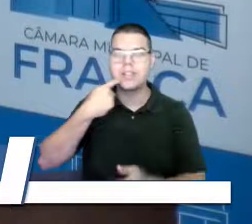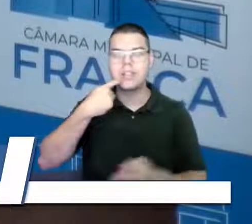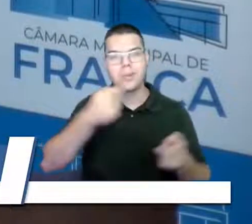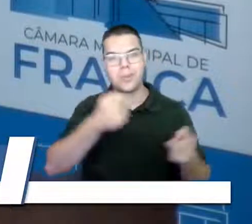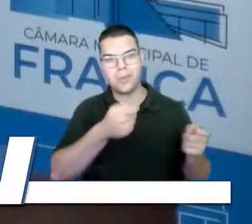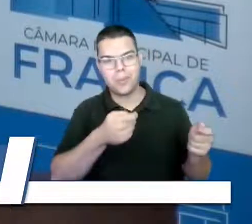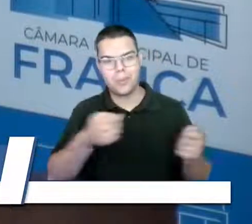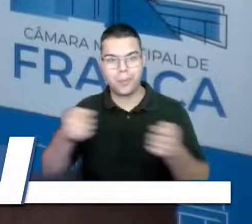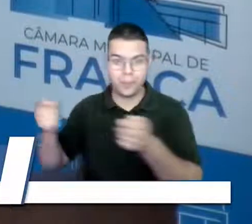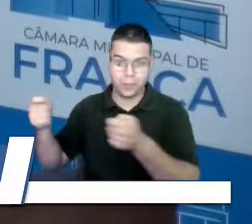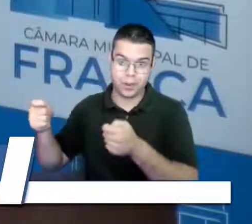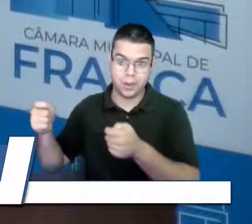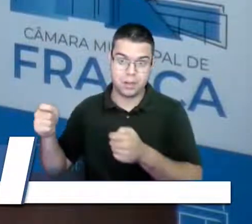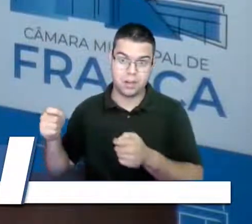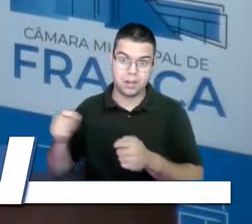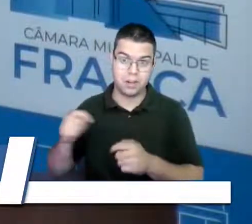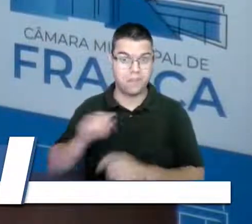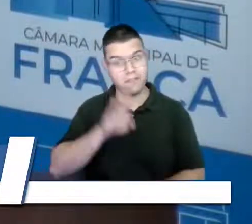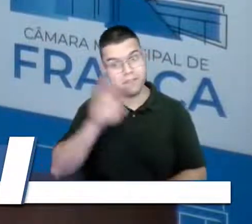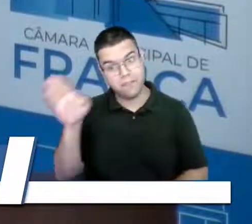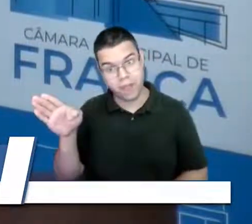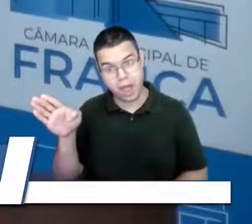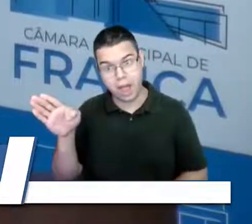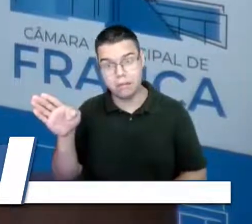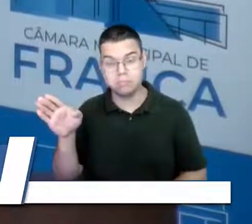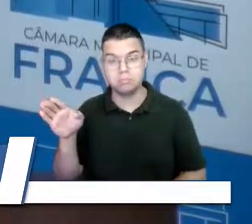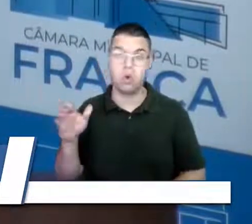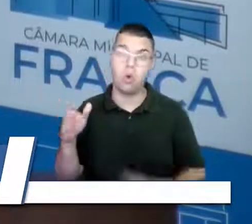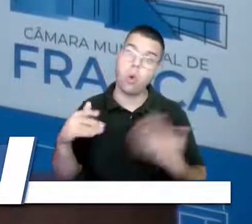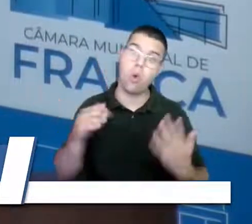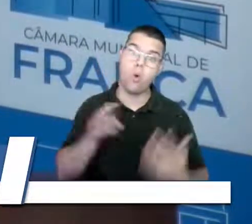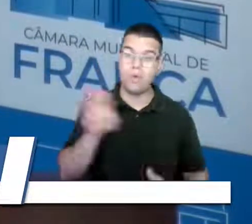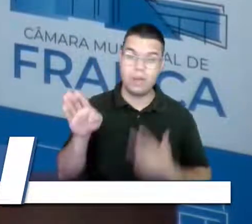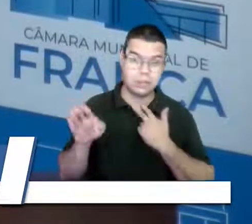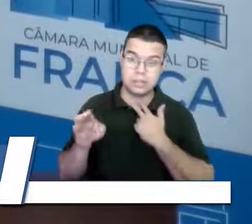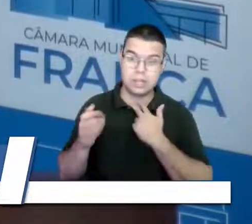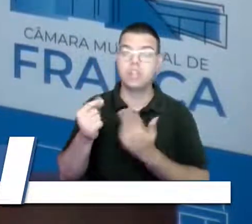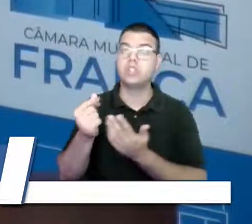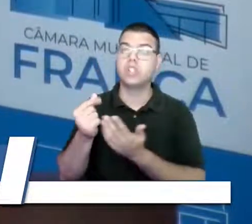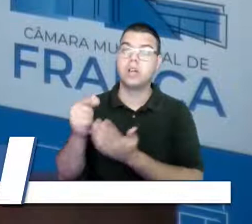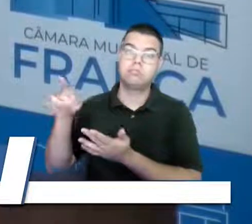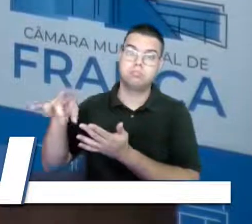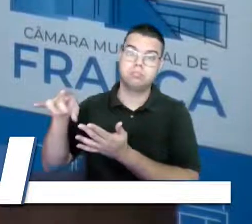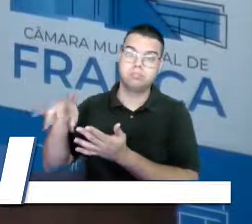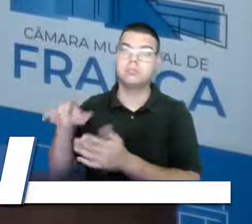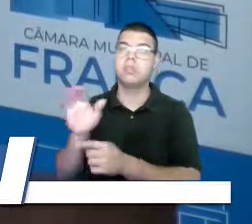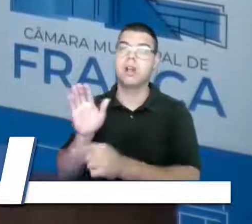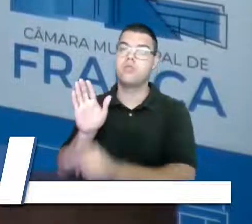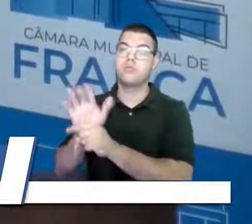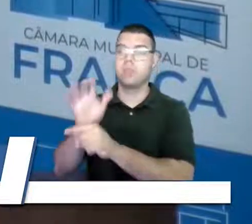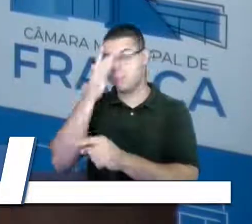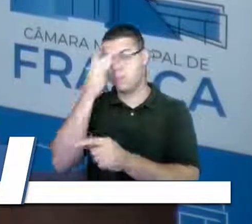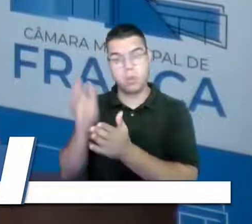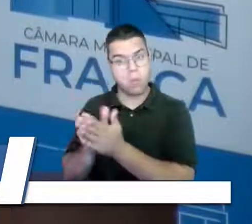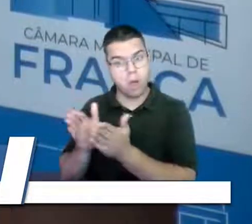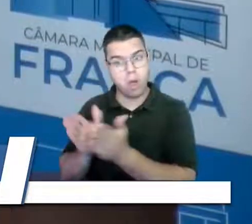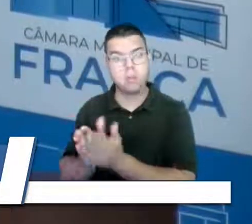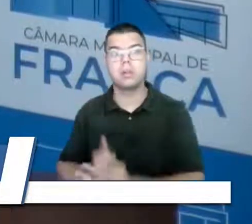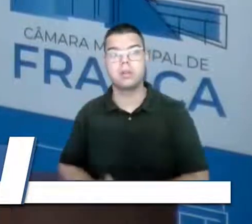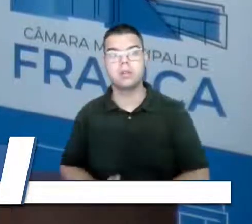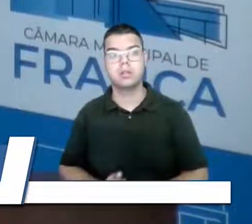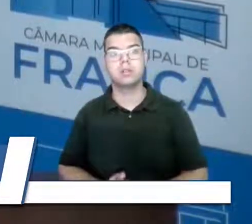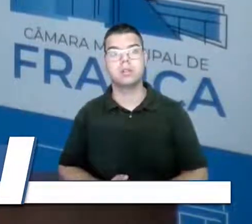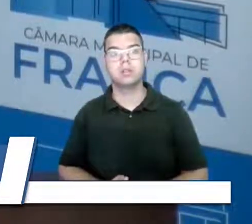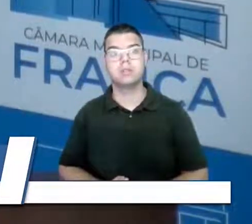os que não vão ajudam financeiramente, para as pessoas carentes. A Sabesp, ela ajuda até na causa